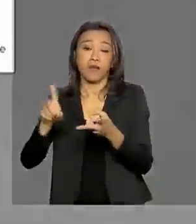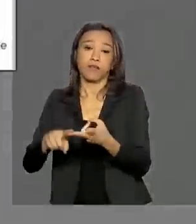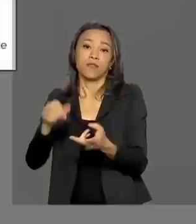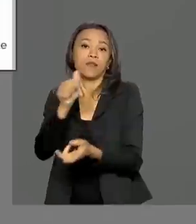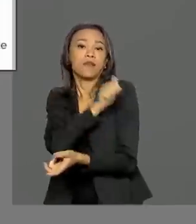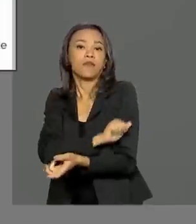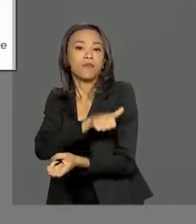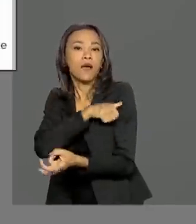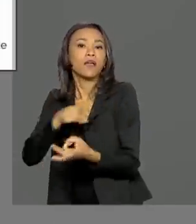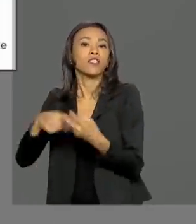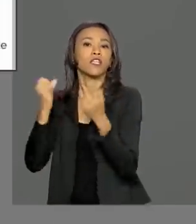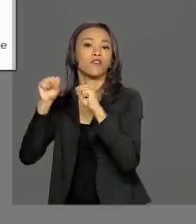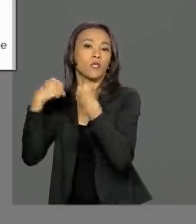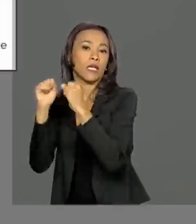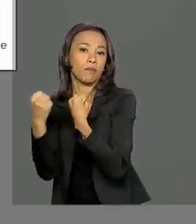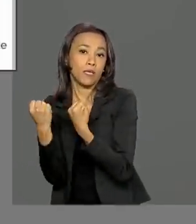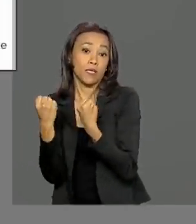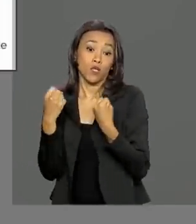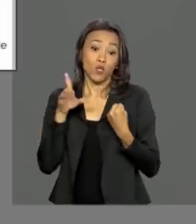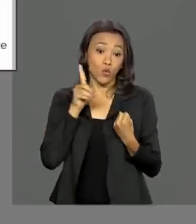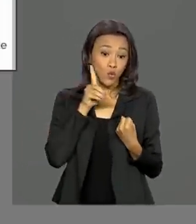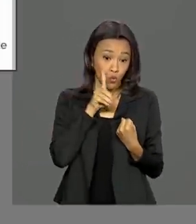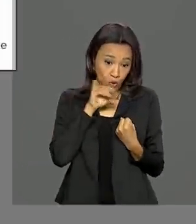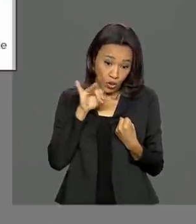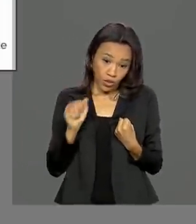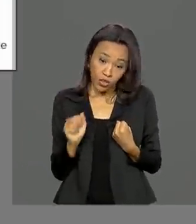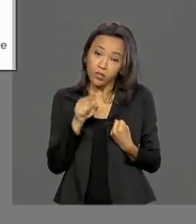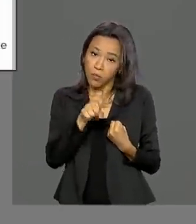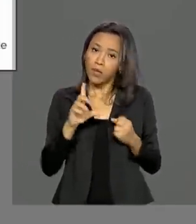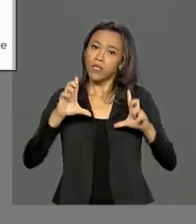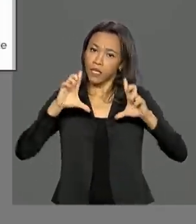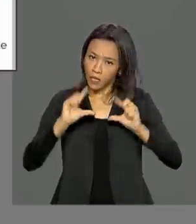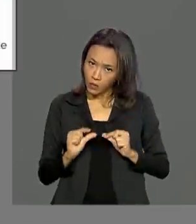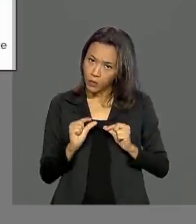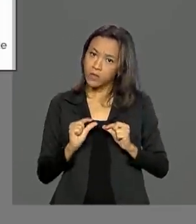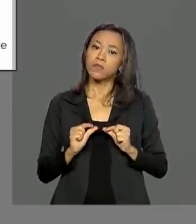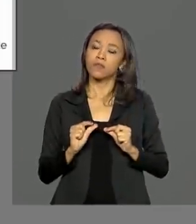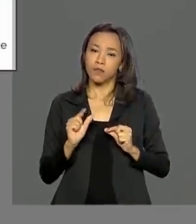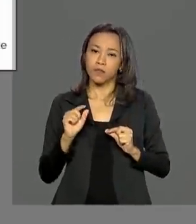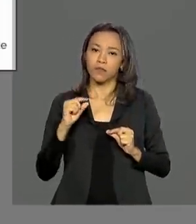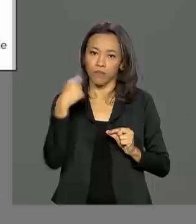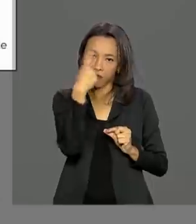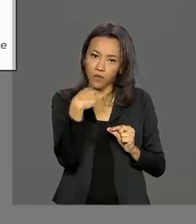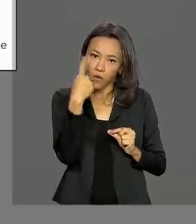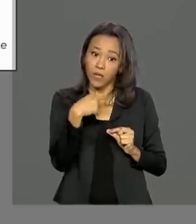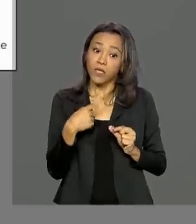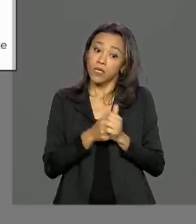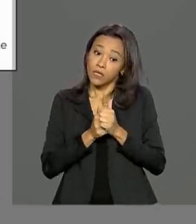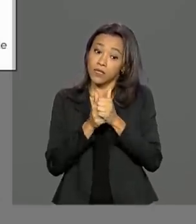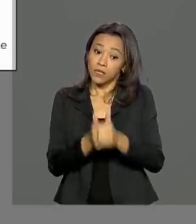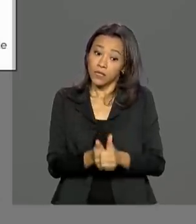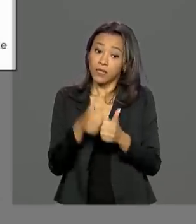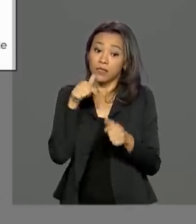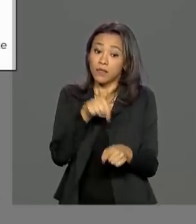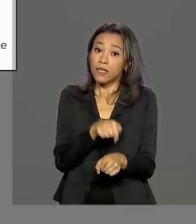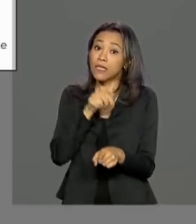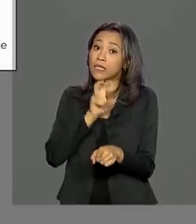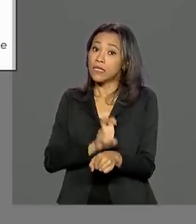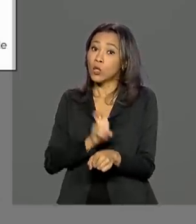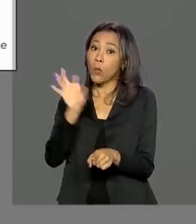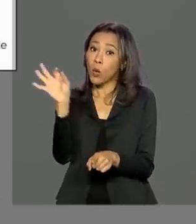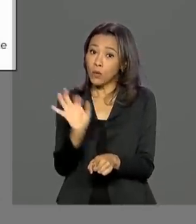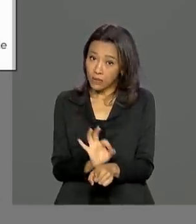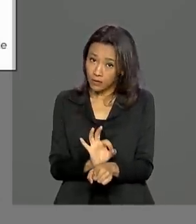Nesses casos, os dias letivos poderão ser reduzidos, desde que cumpram 75% da carga